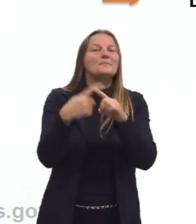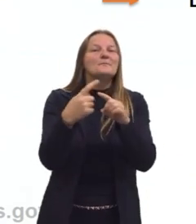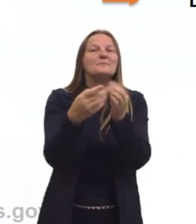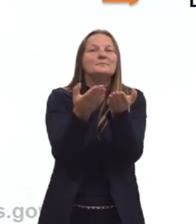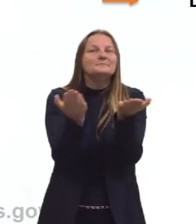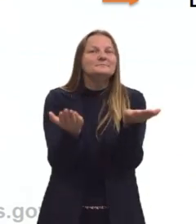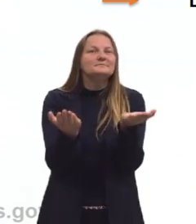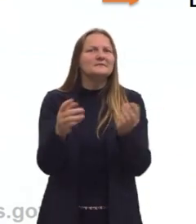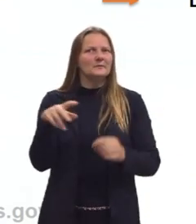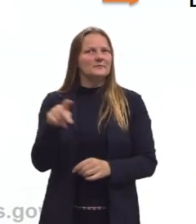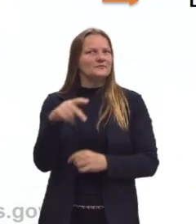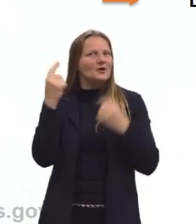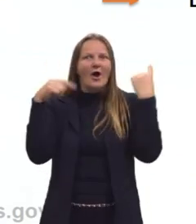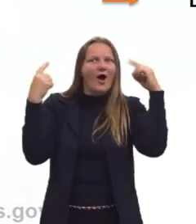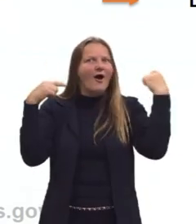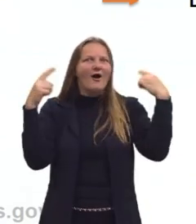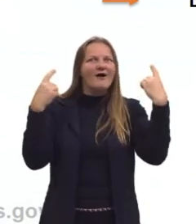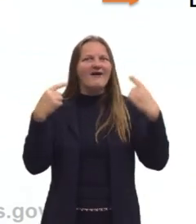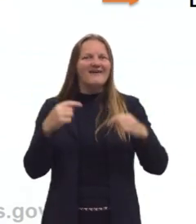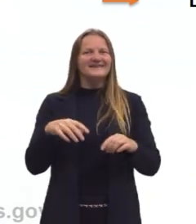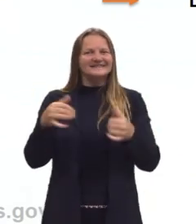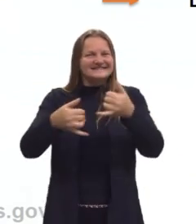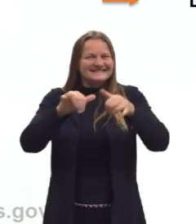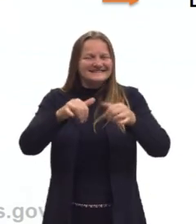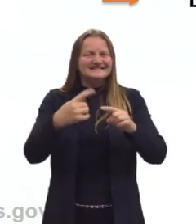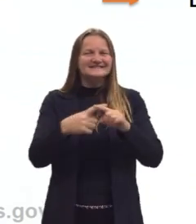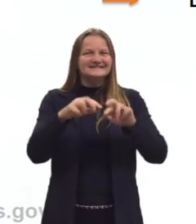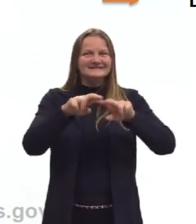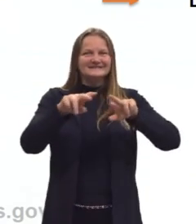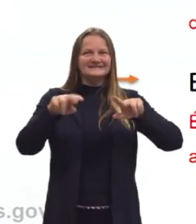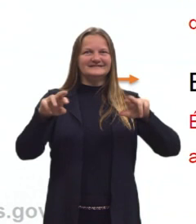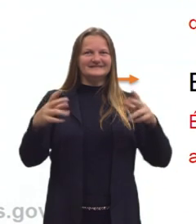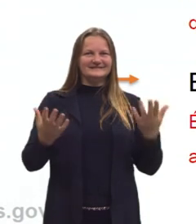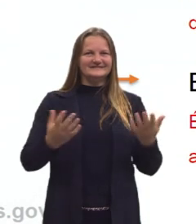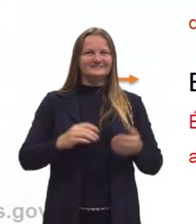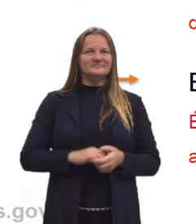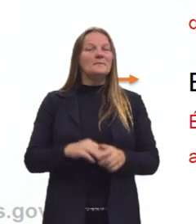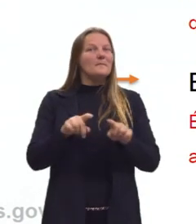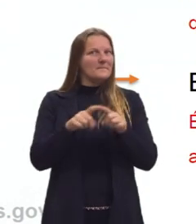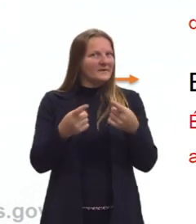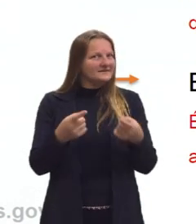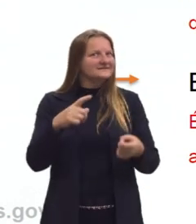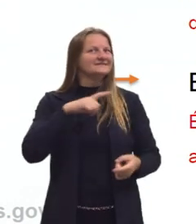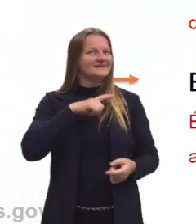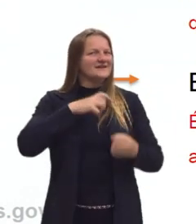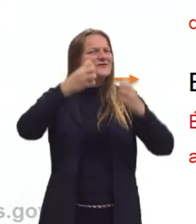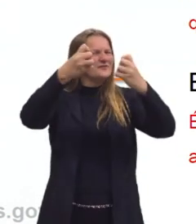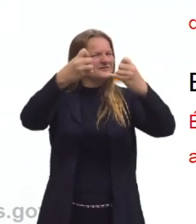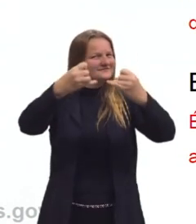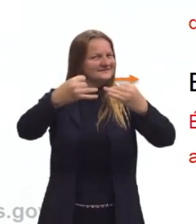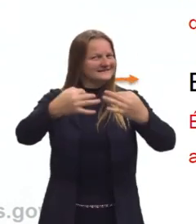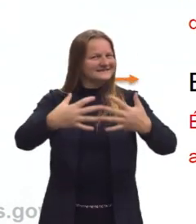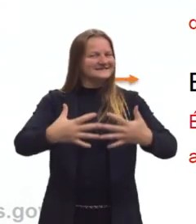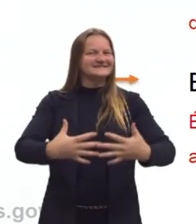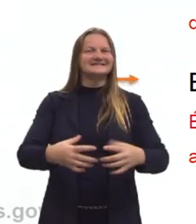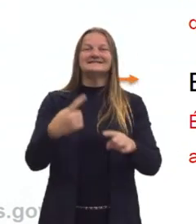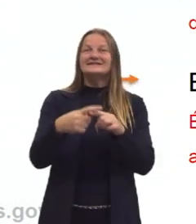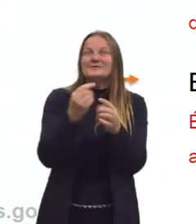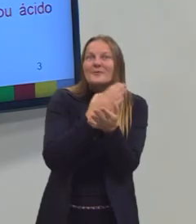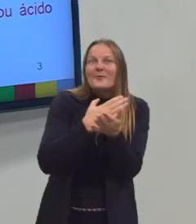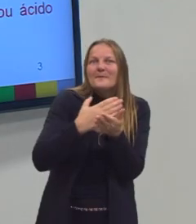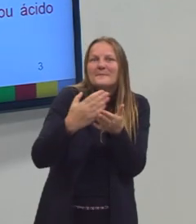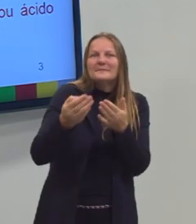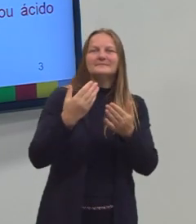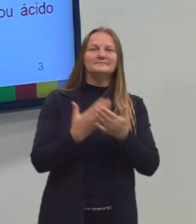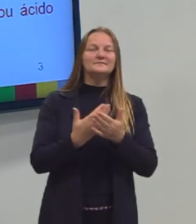ficando maluca aqui, dando esses exemplos tão distintos. Mas, hoje eu já vou explicar, desde o começo da